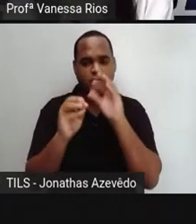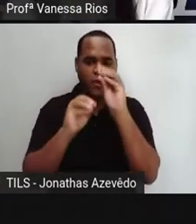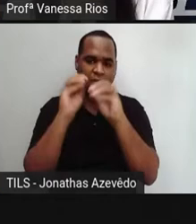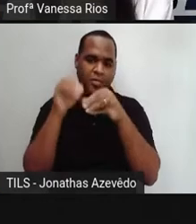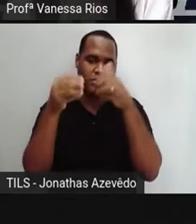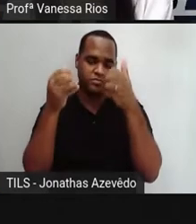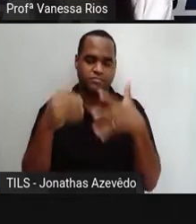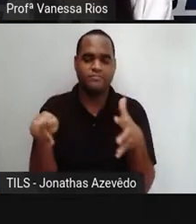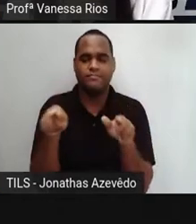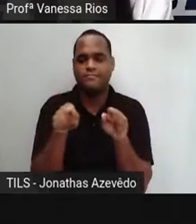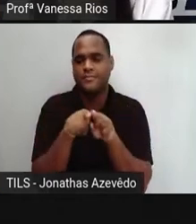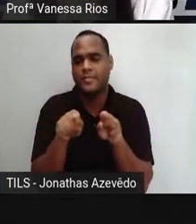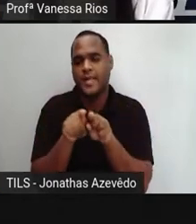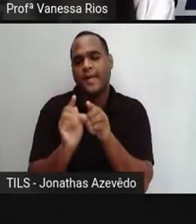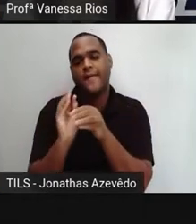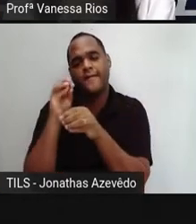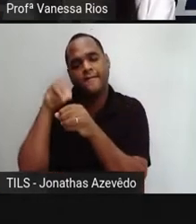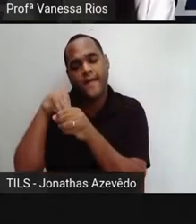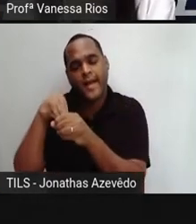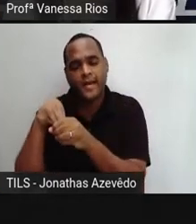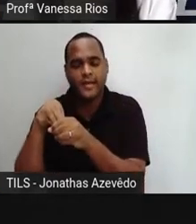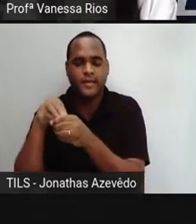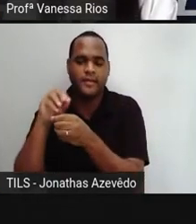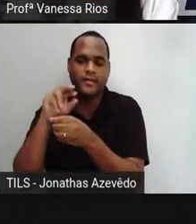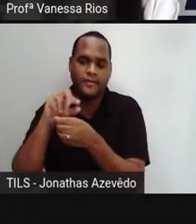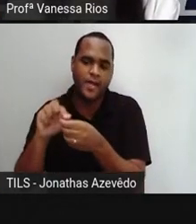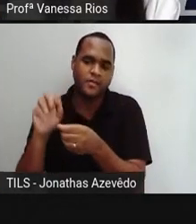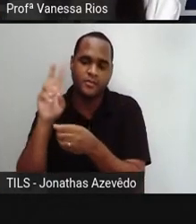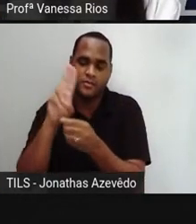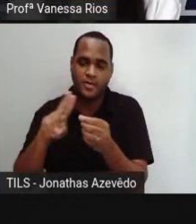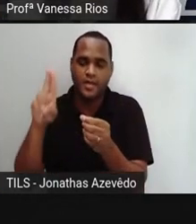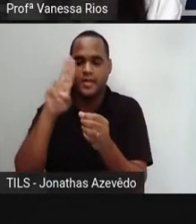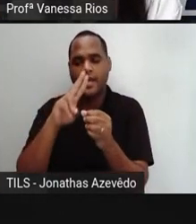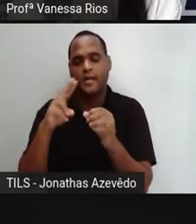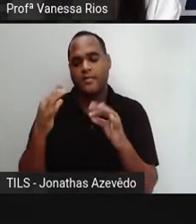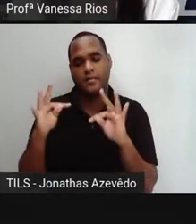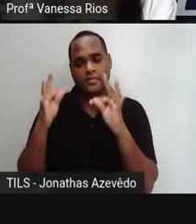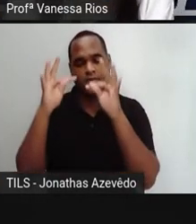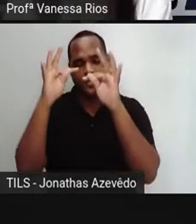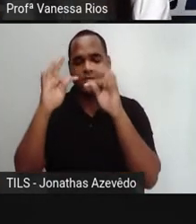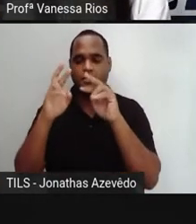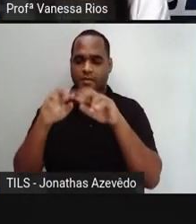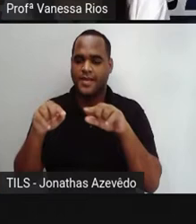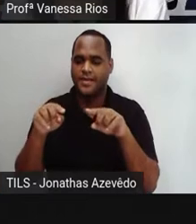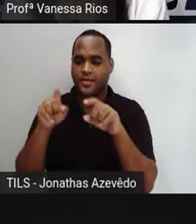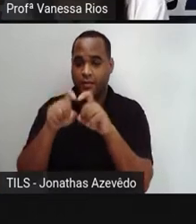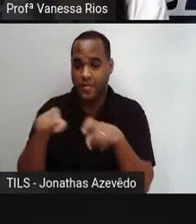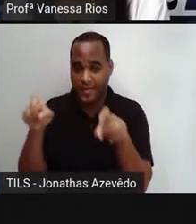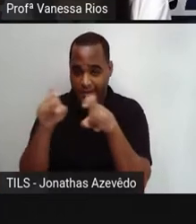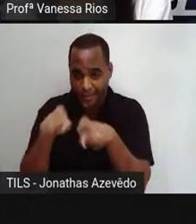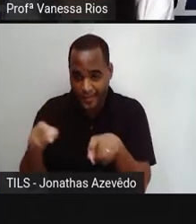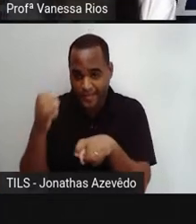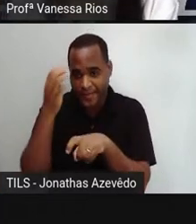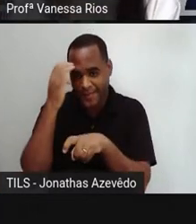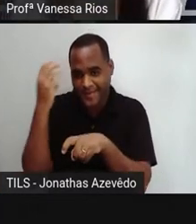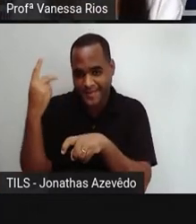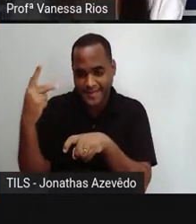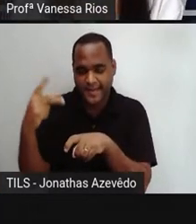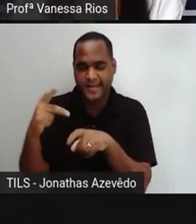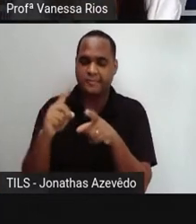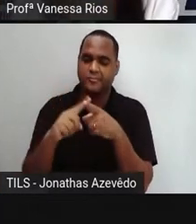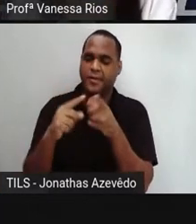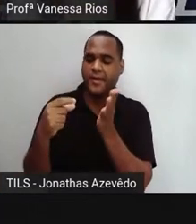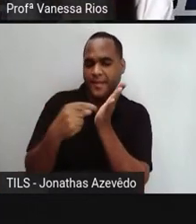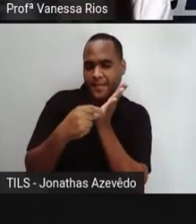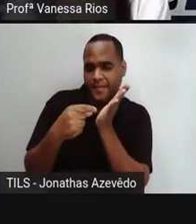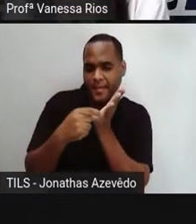arquivados aí em diversos utensílios, equipamentos de tecnologia, né? Do computador, da memória do computador, em cartões